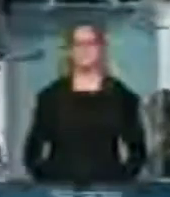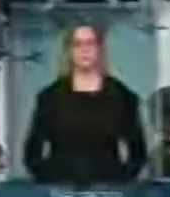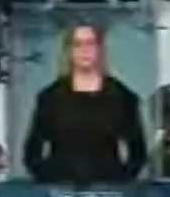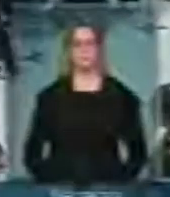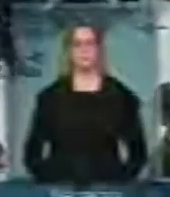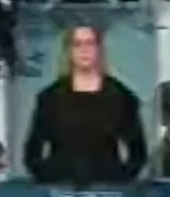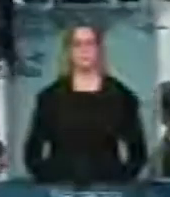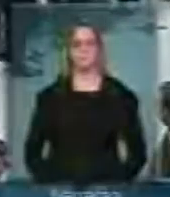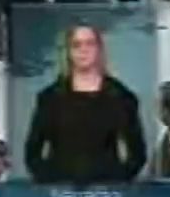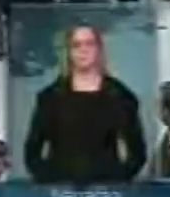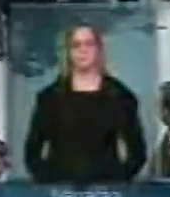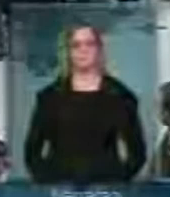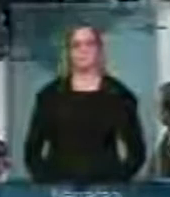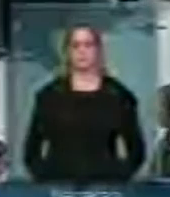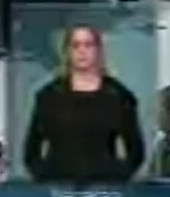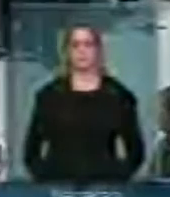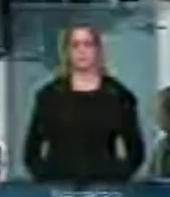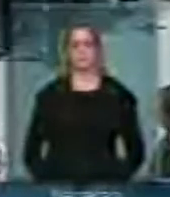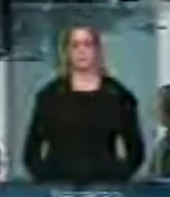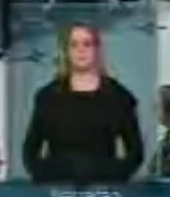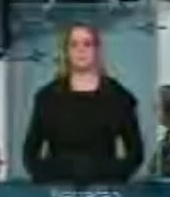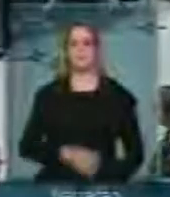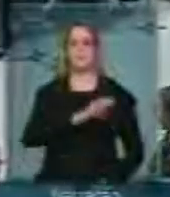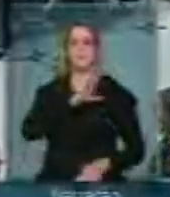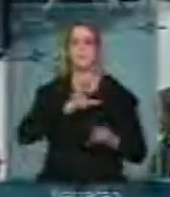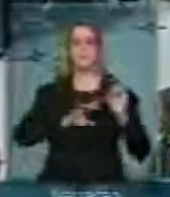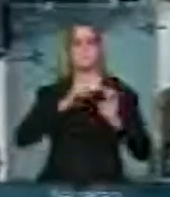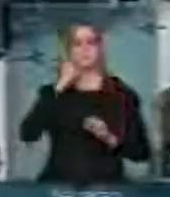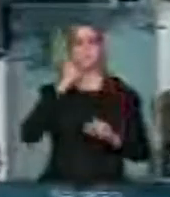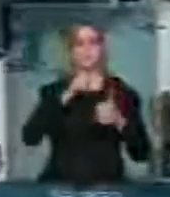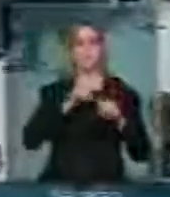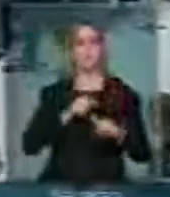Senhor Presidente, senhoras e senhores parlamentares,